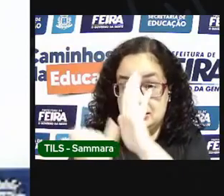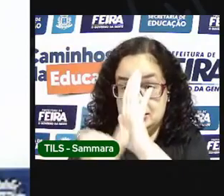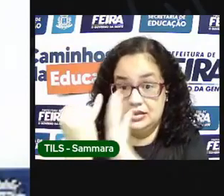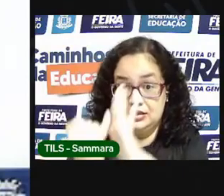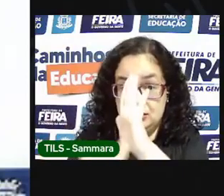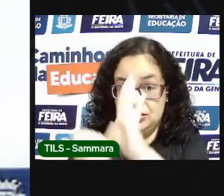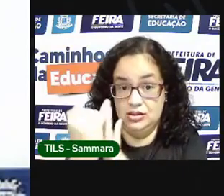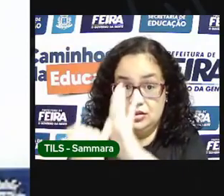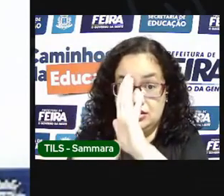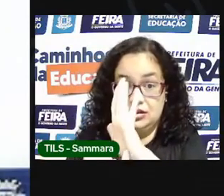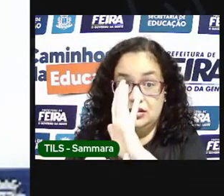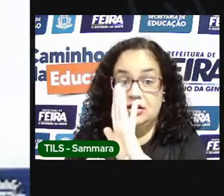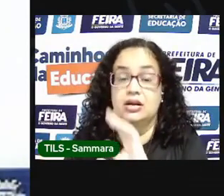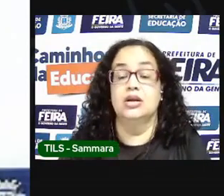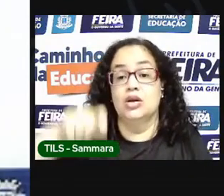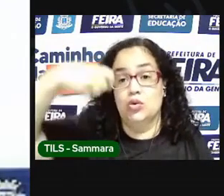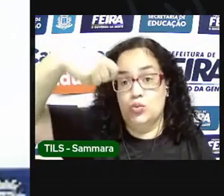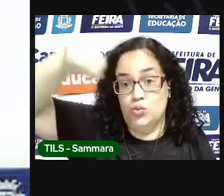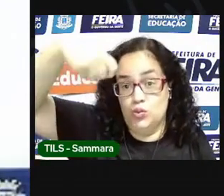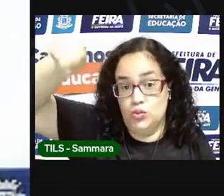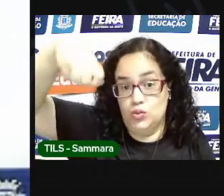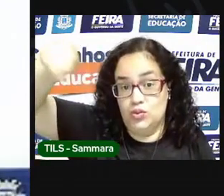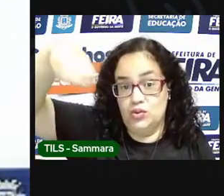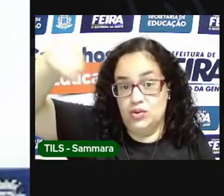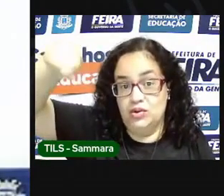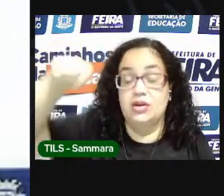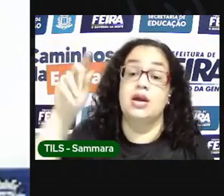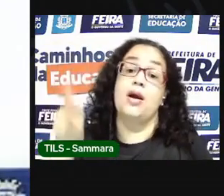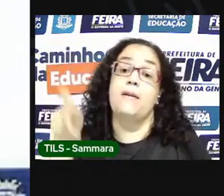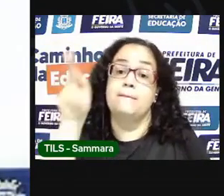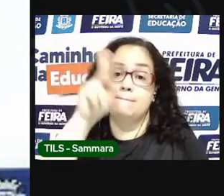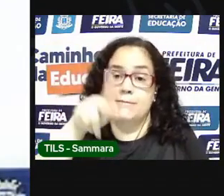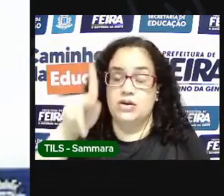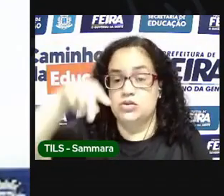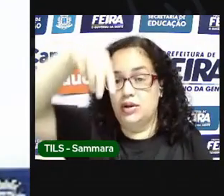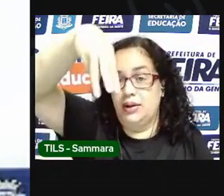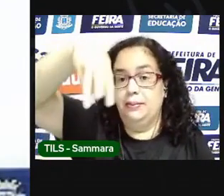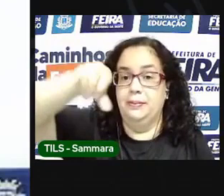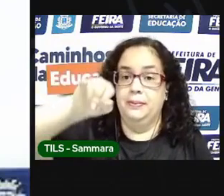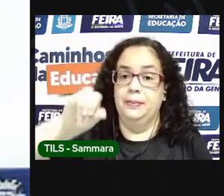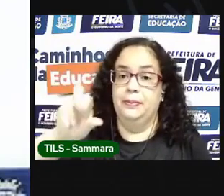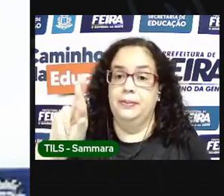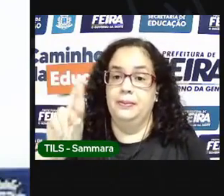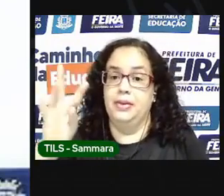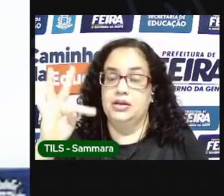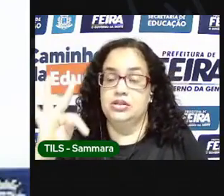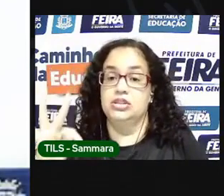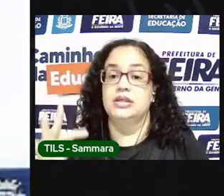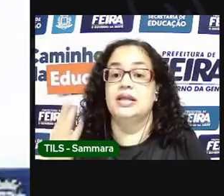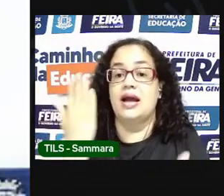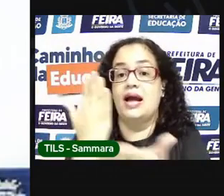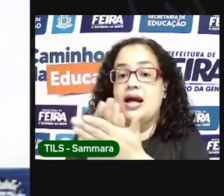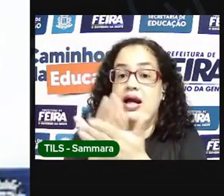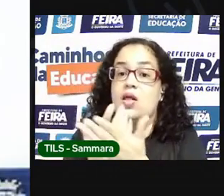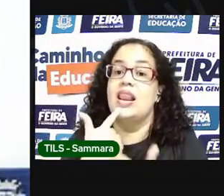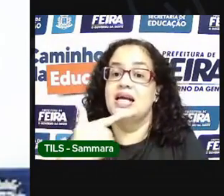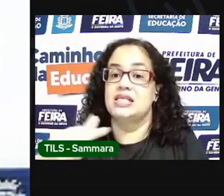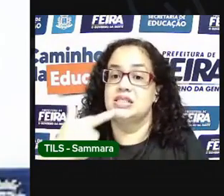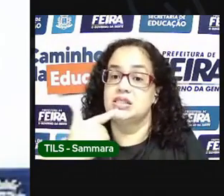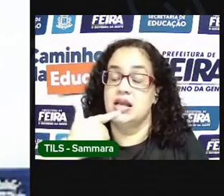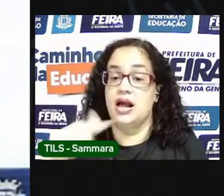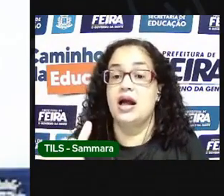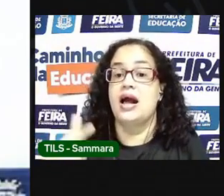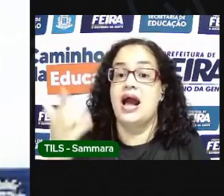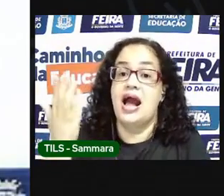se inscrevam aí, ativem o sininho. Eu sou a professora Mish e hoje nós teremos aulas de linguagem. Na aula de